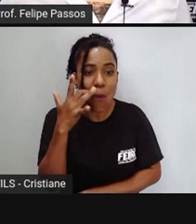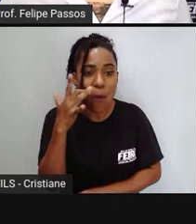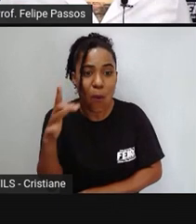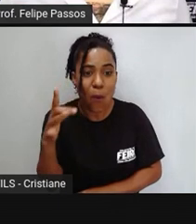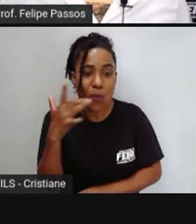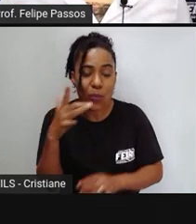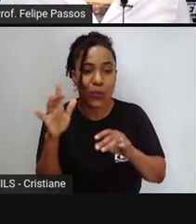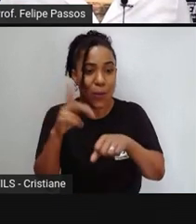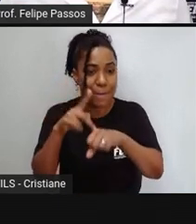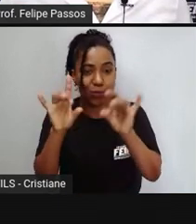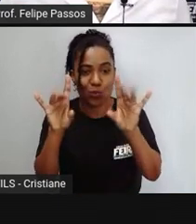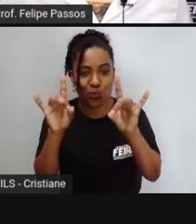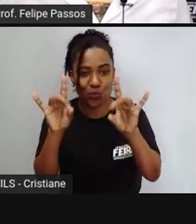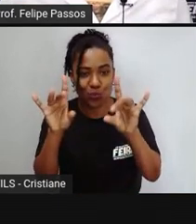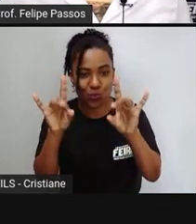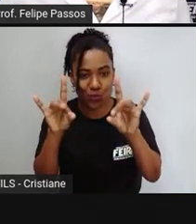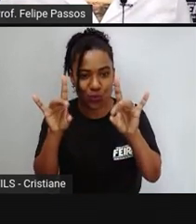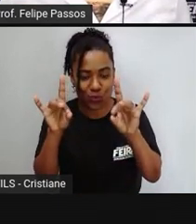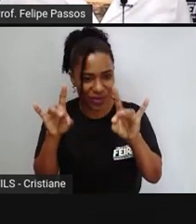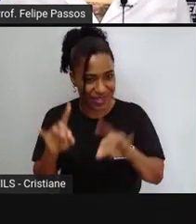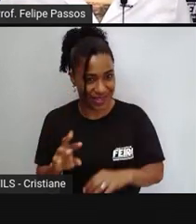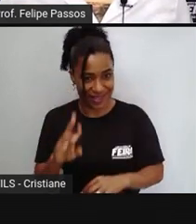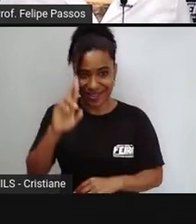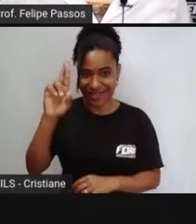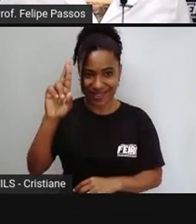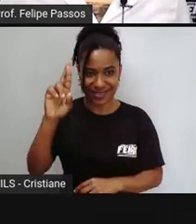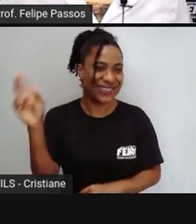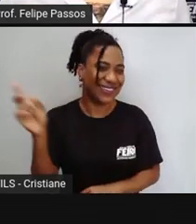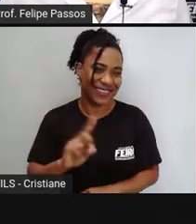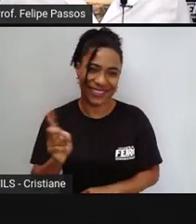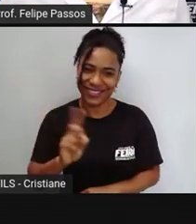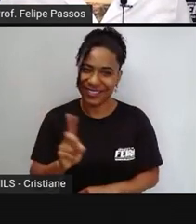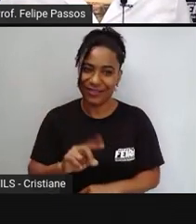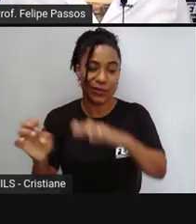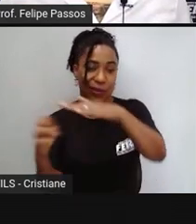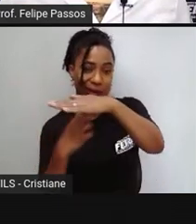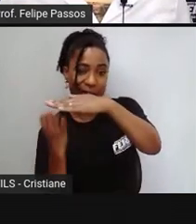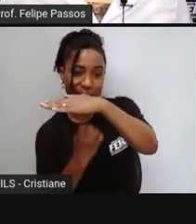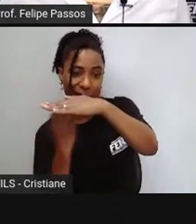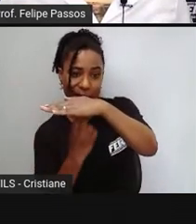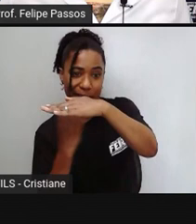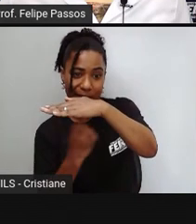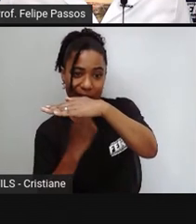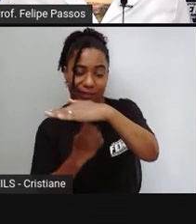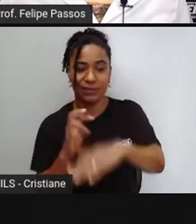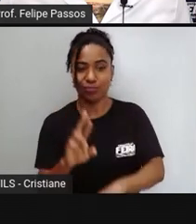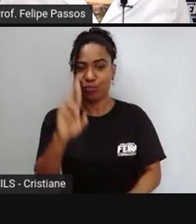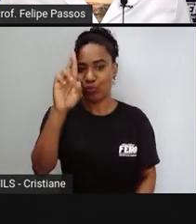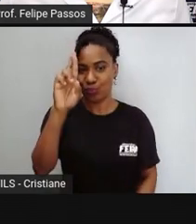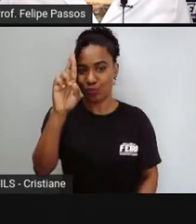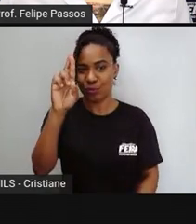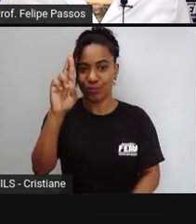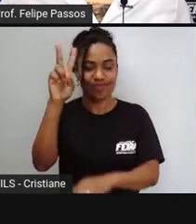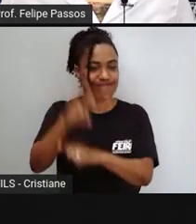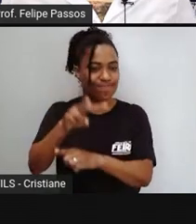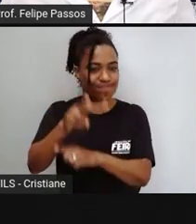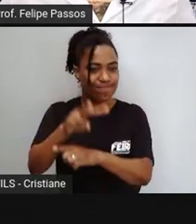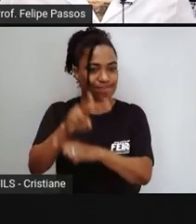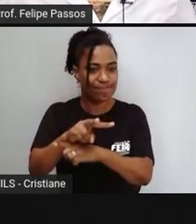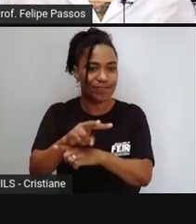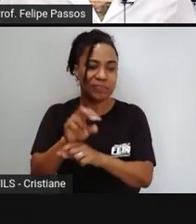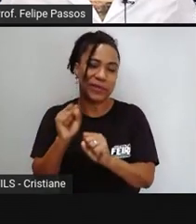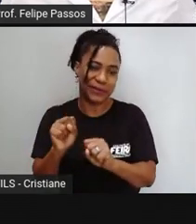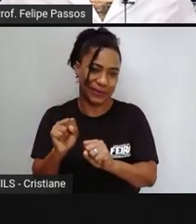à questão de minério poderão explorar. É importante que as pessoas